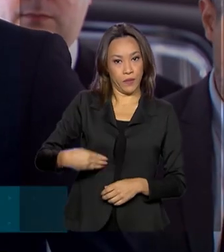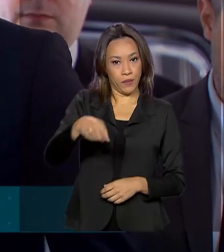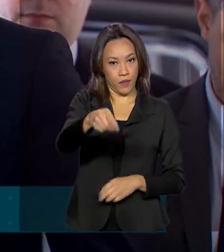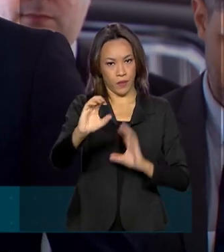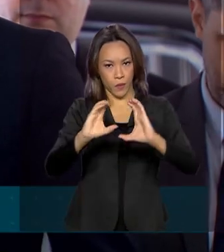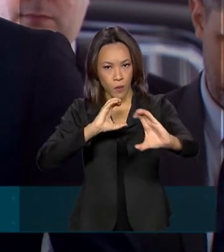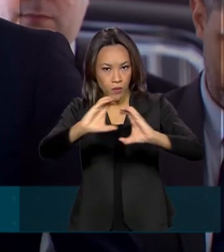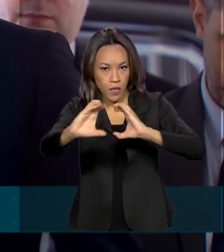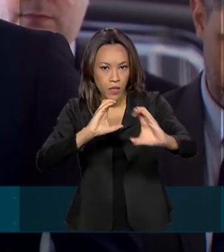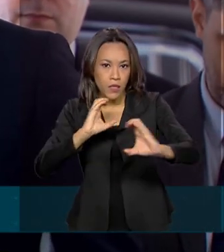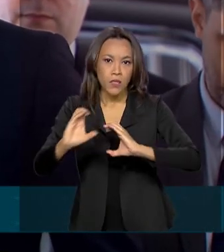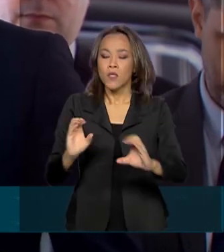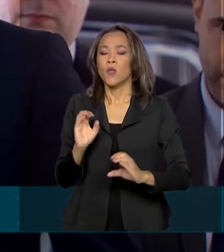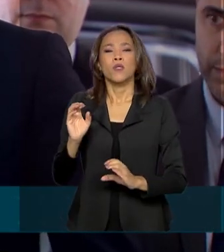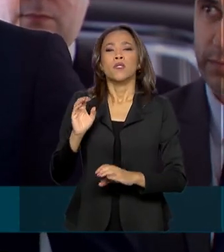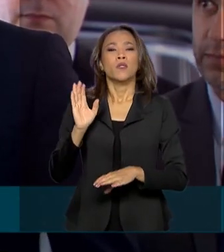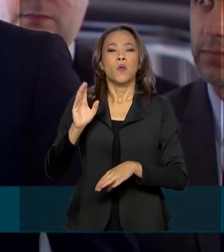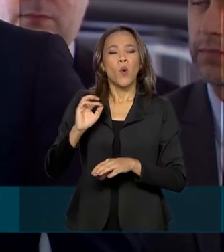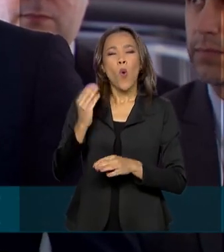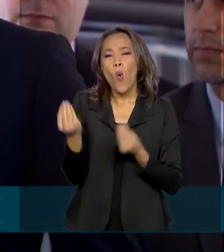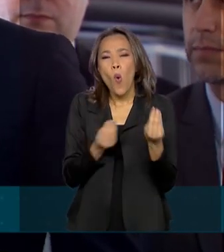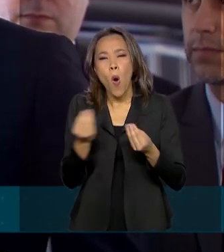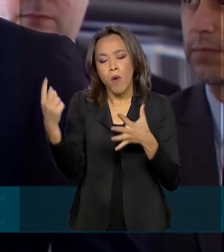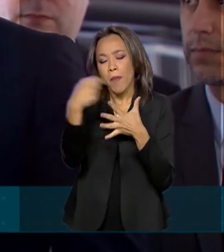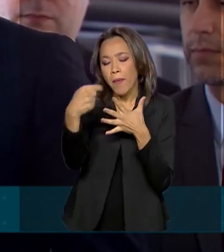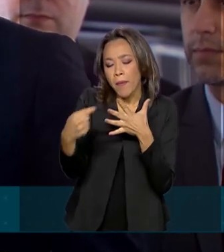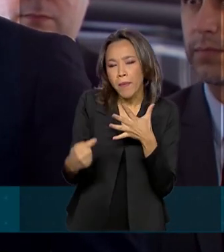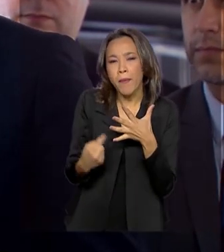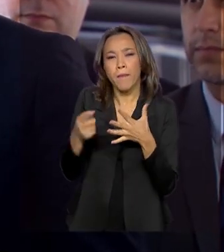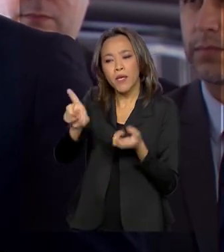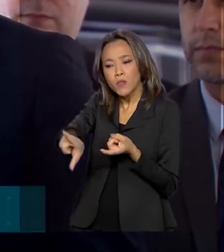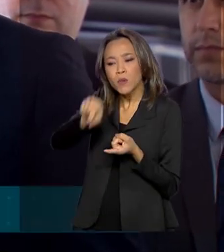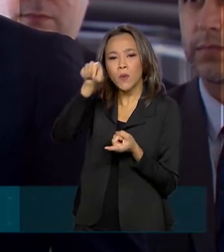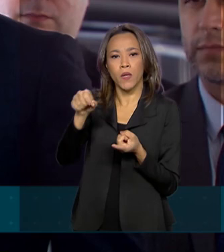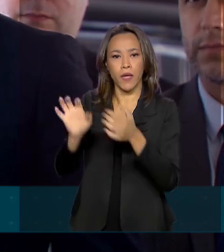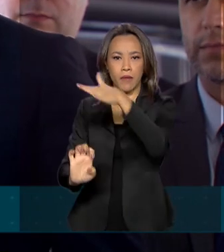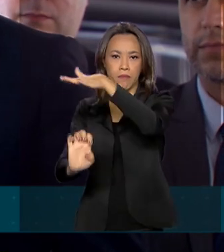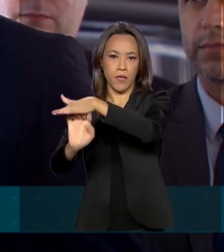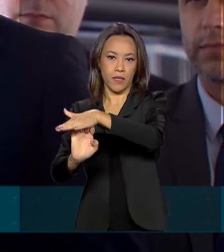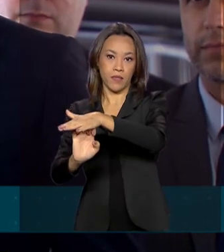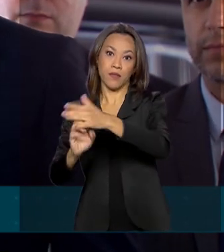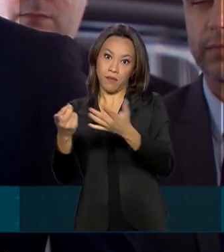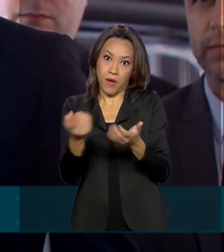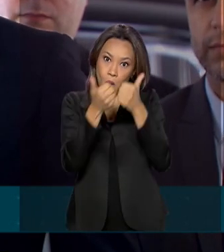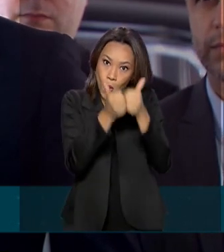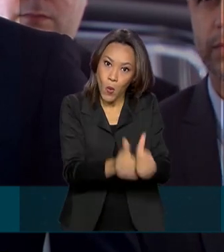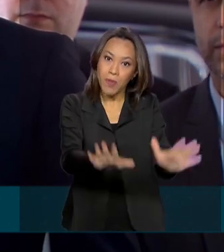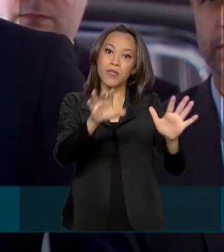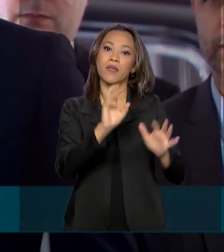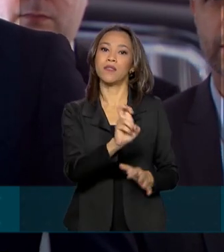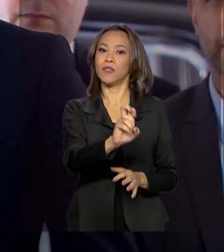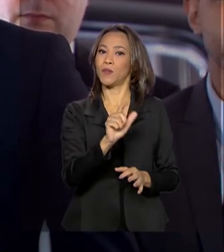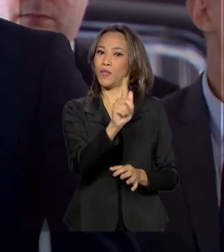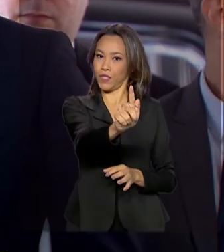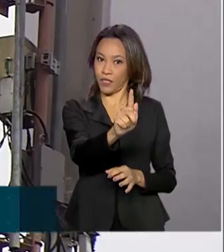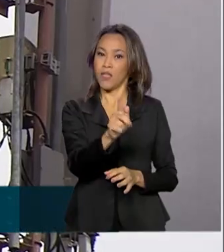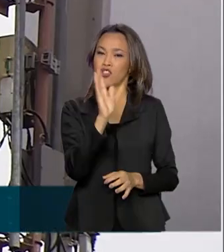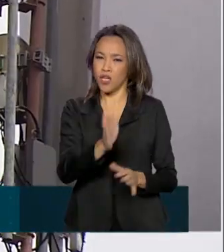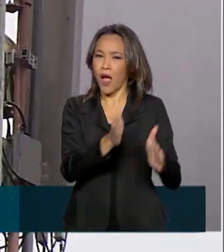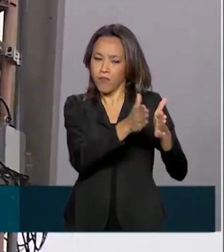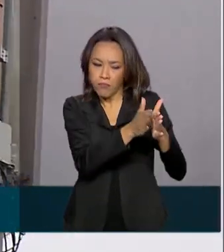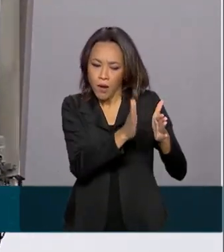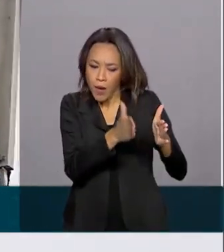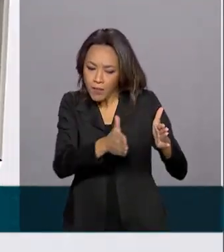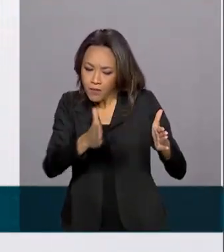processo para a escolha da empresa responsável por implementar a tecnologia 5G no Brasil já está com várias etapas concluídas.